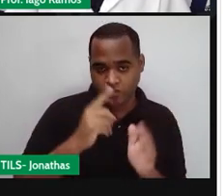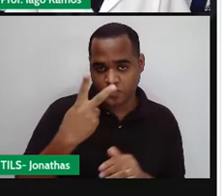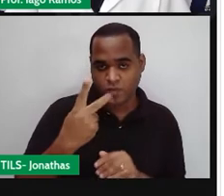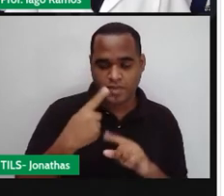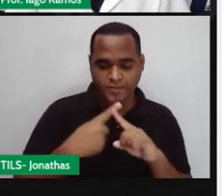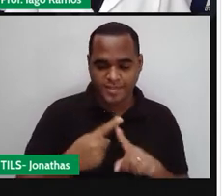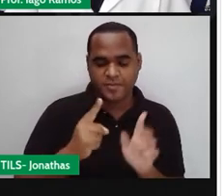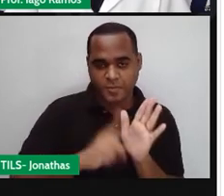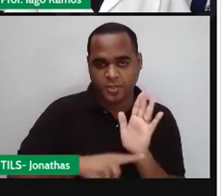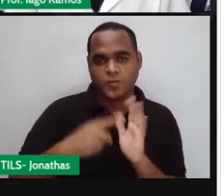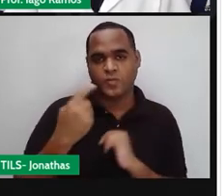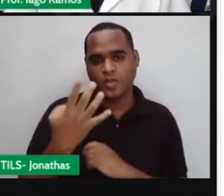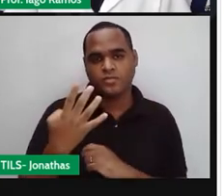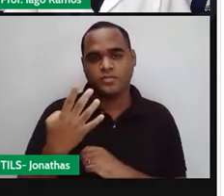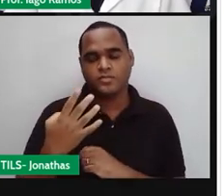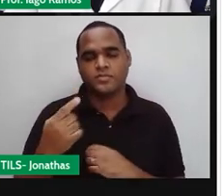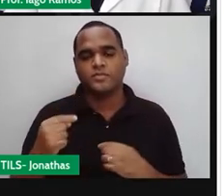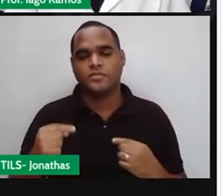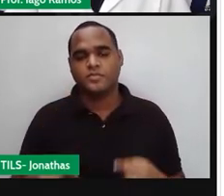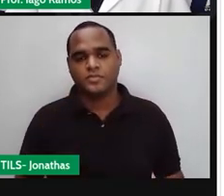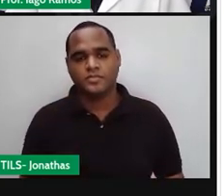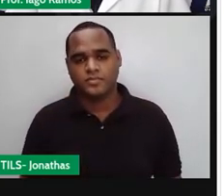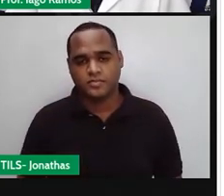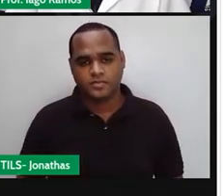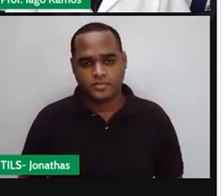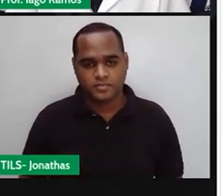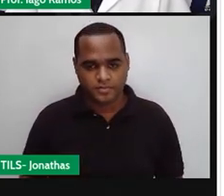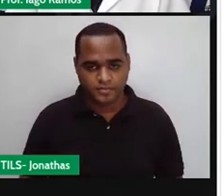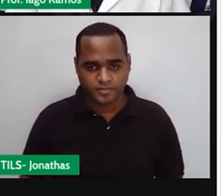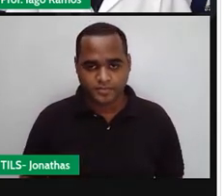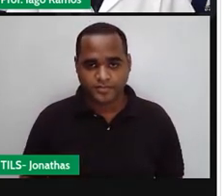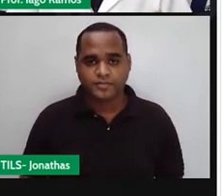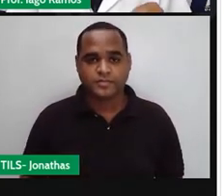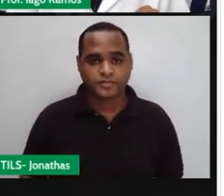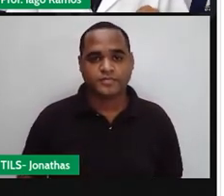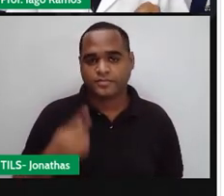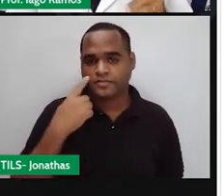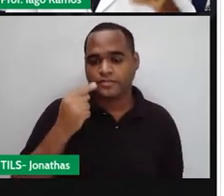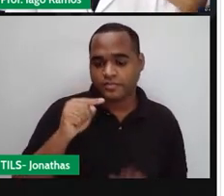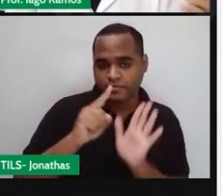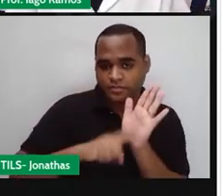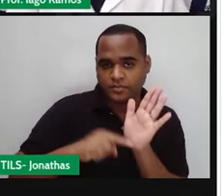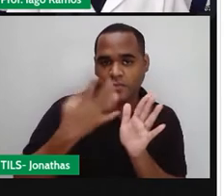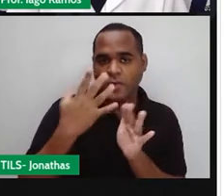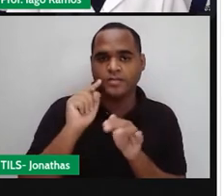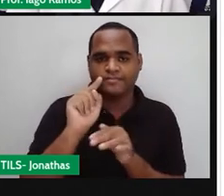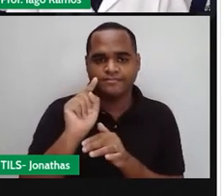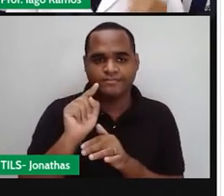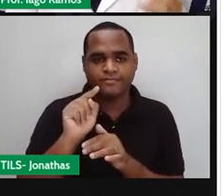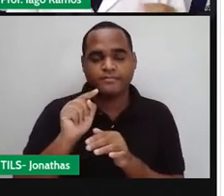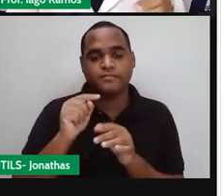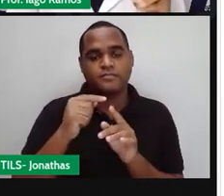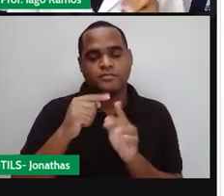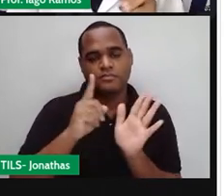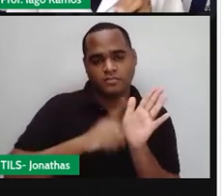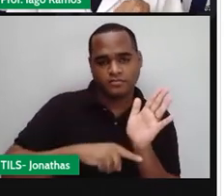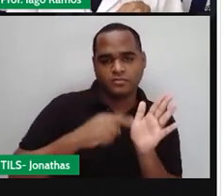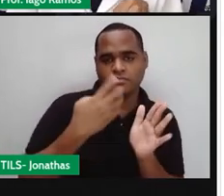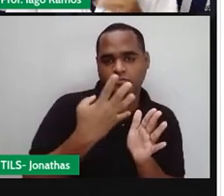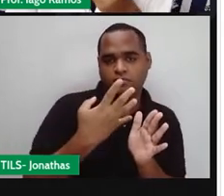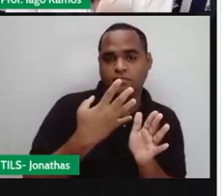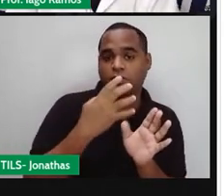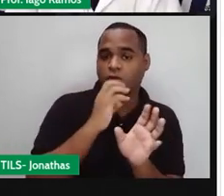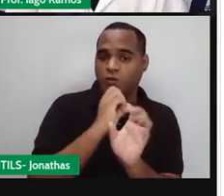na reta numérica, ó. Pontinho no menos quatro. E aí você vai somar menos quatro. E somando menos